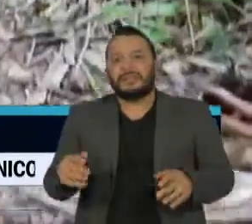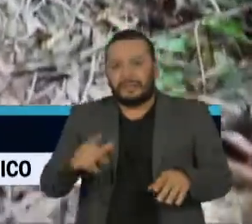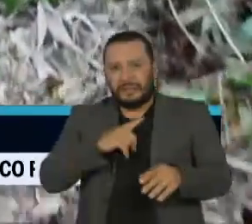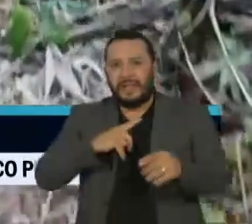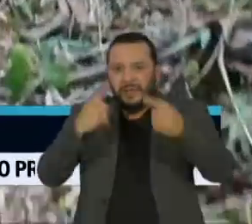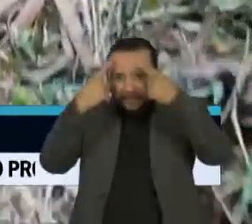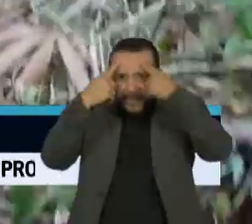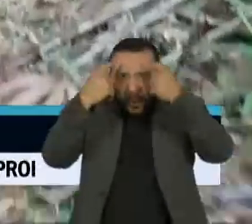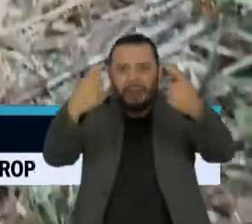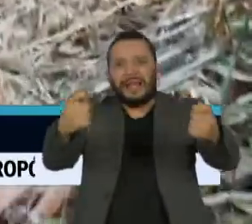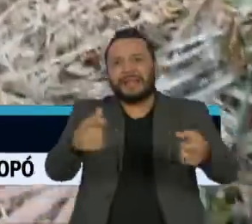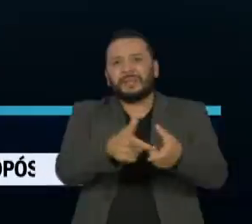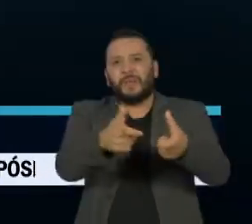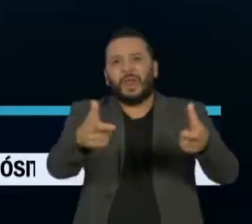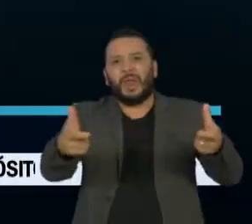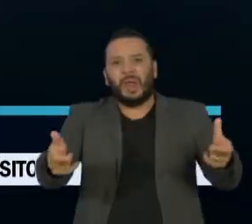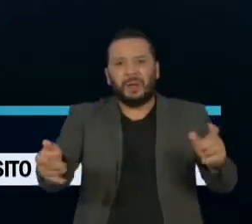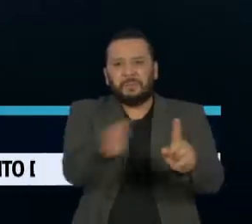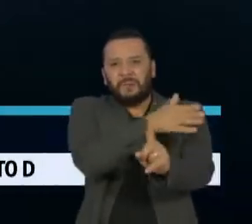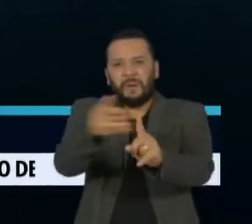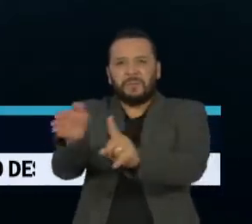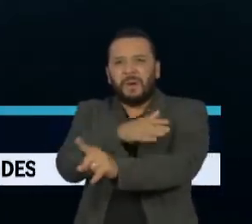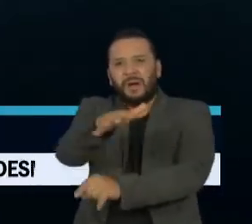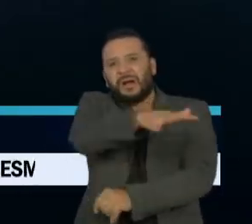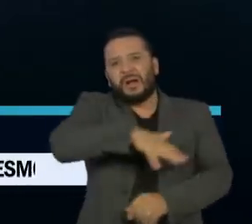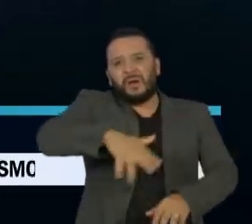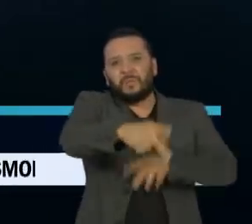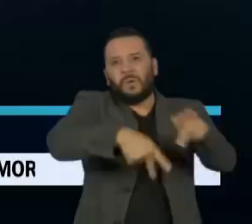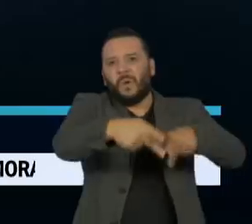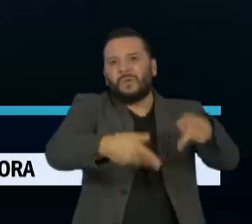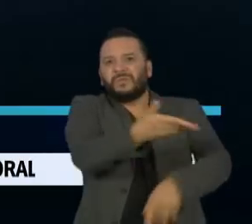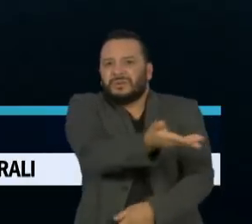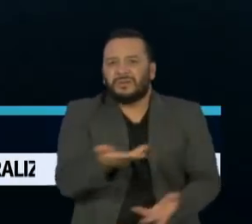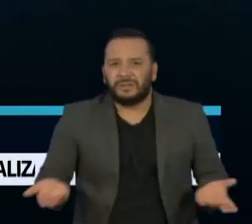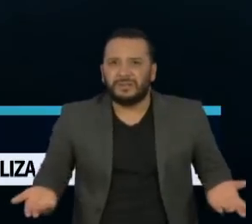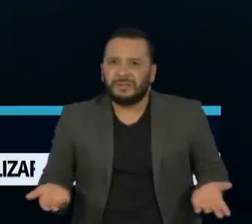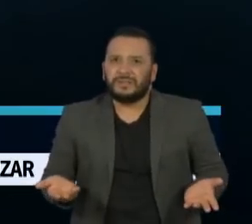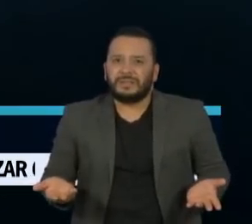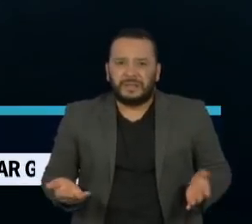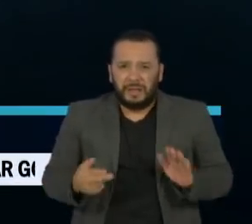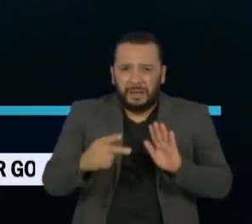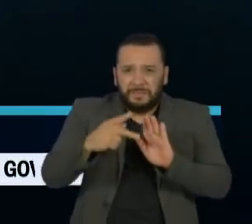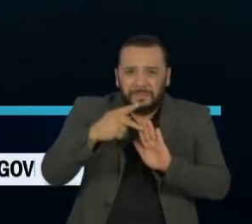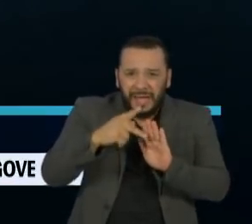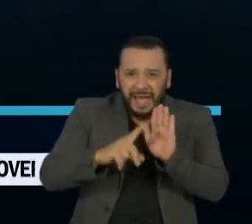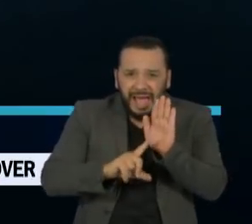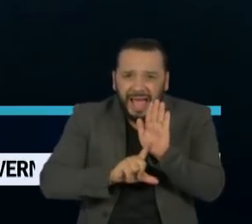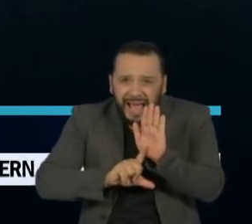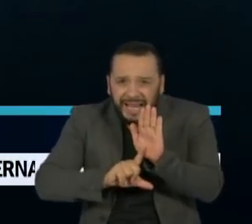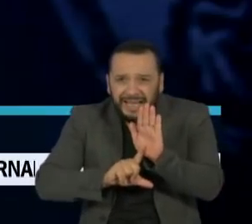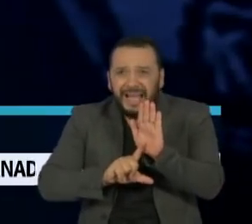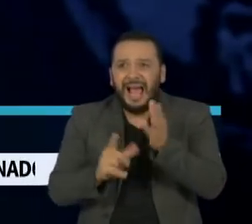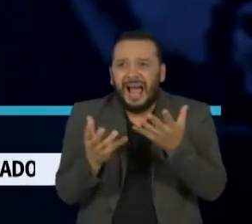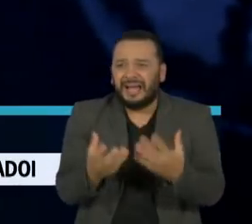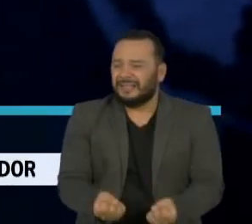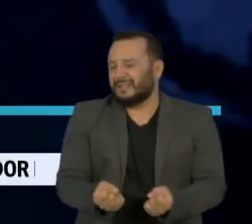contra populações locais, quer dizer, o que deixa ainda a situação de votação da SPL mais absurda.